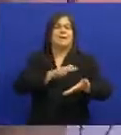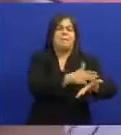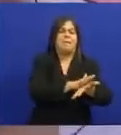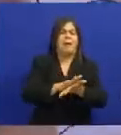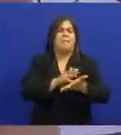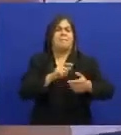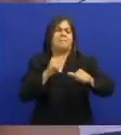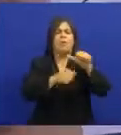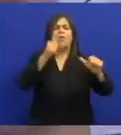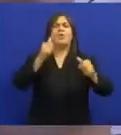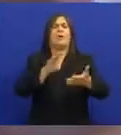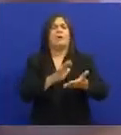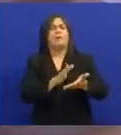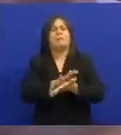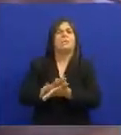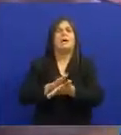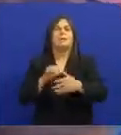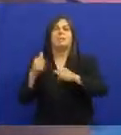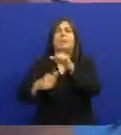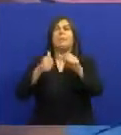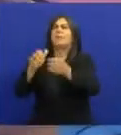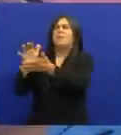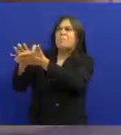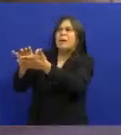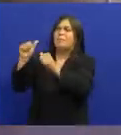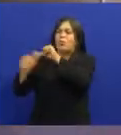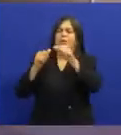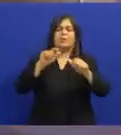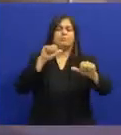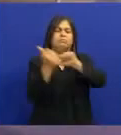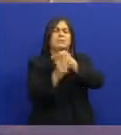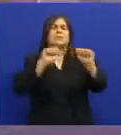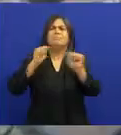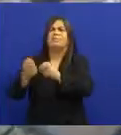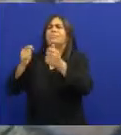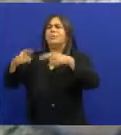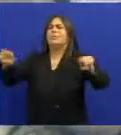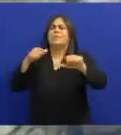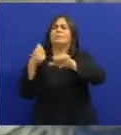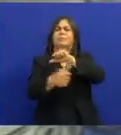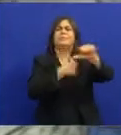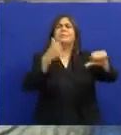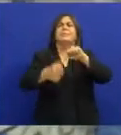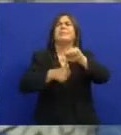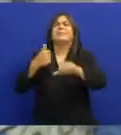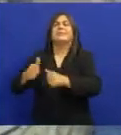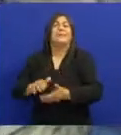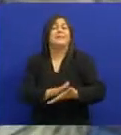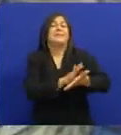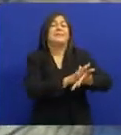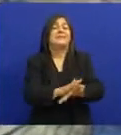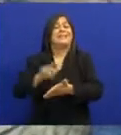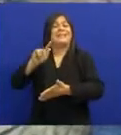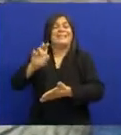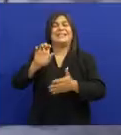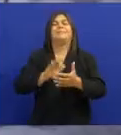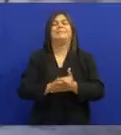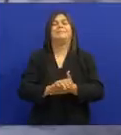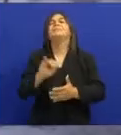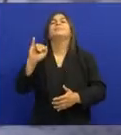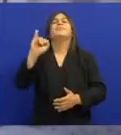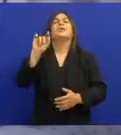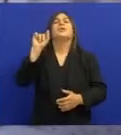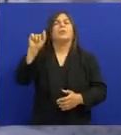ritmo Acelerou frevo Gravou samba Forró Como tem zela na Paraíba